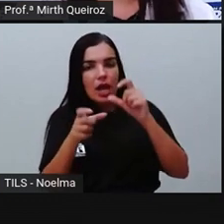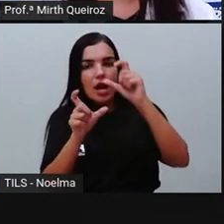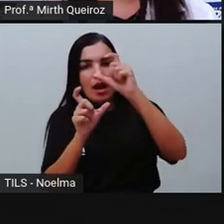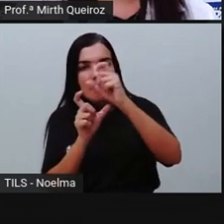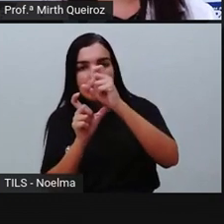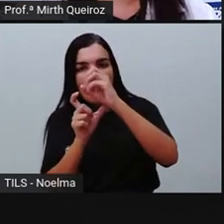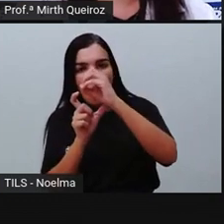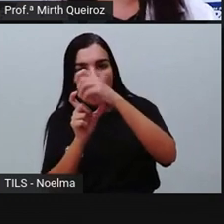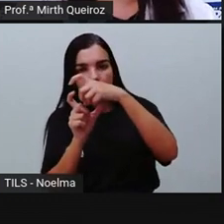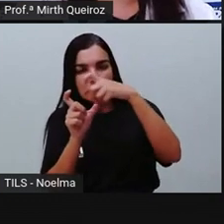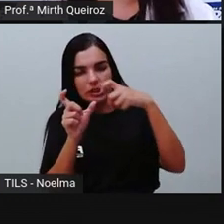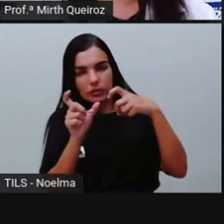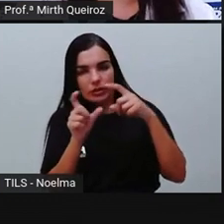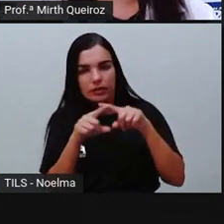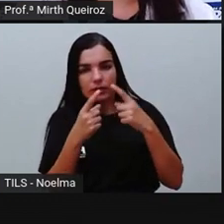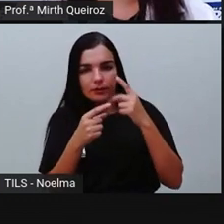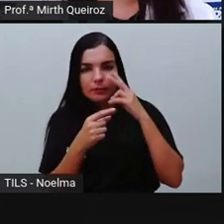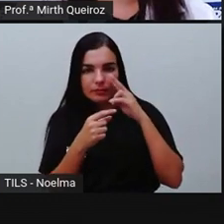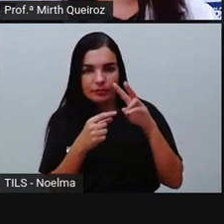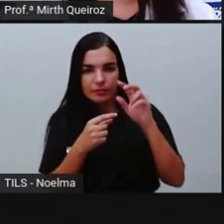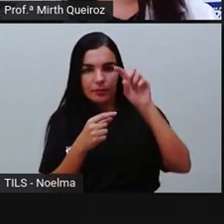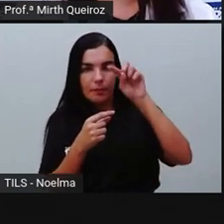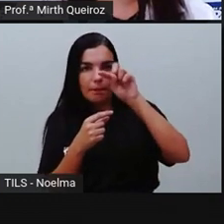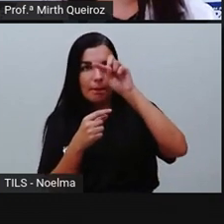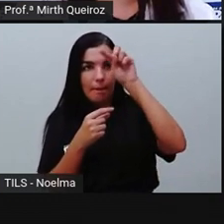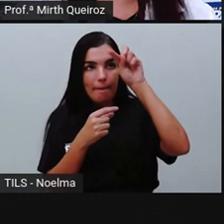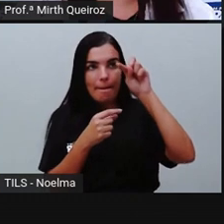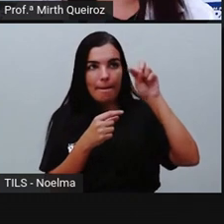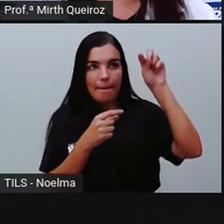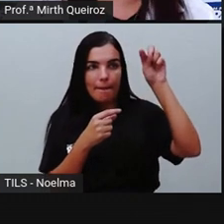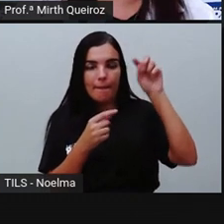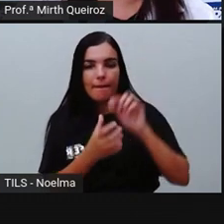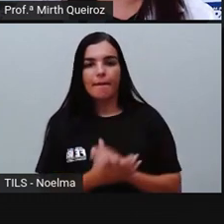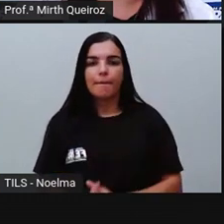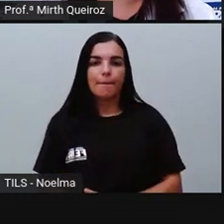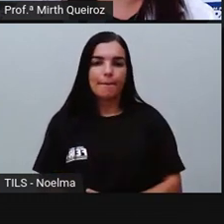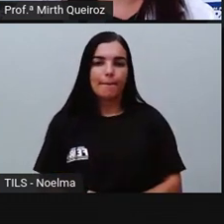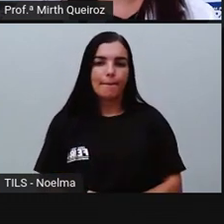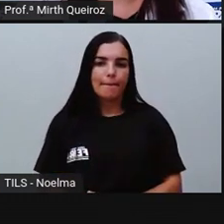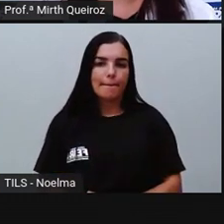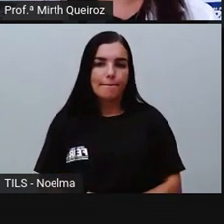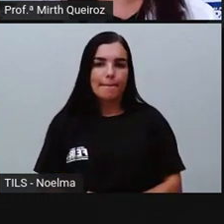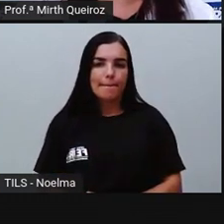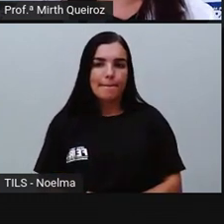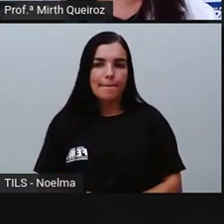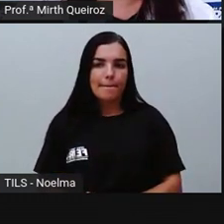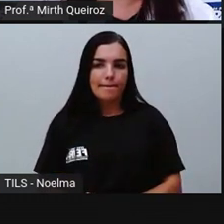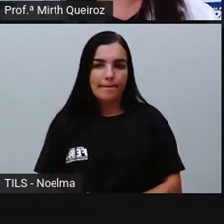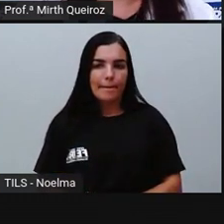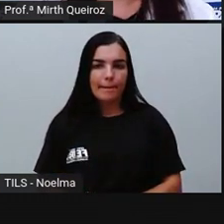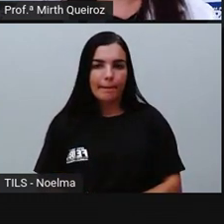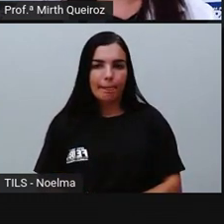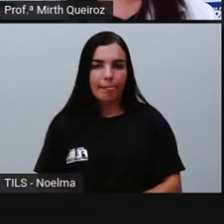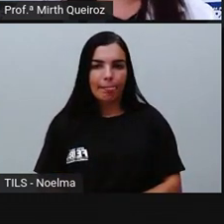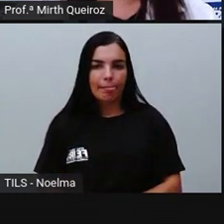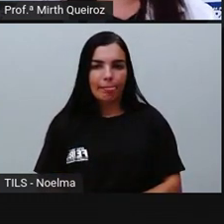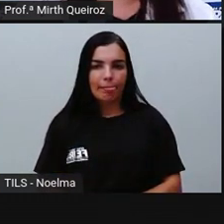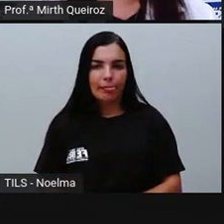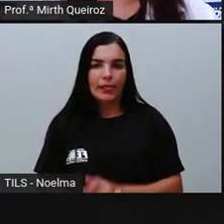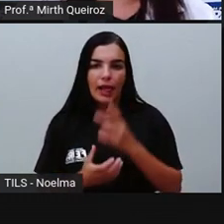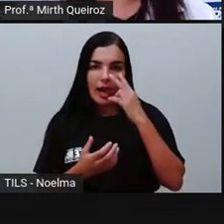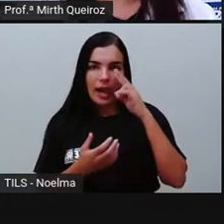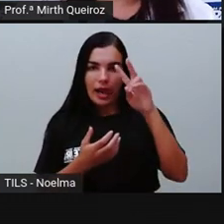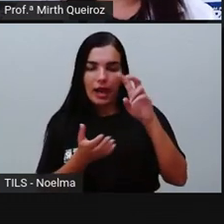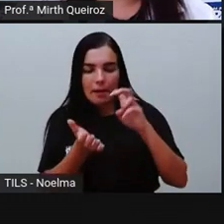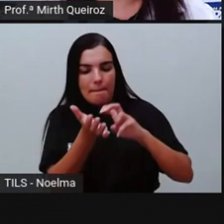que seria o quê? O tio, né? Então ficaria manhã. Dois meninos passaram